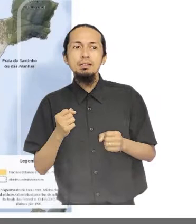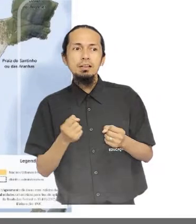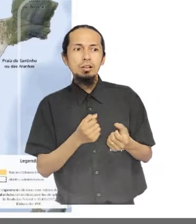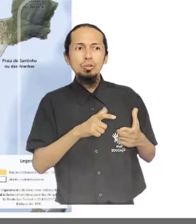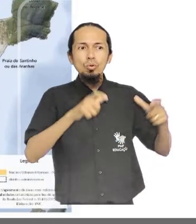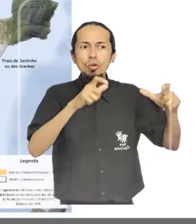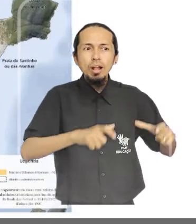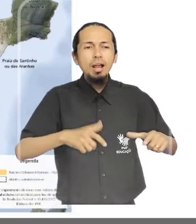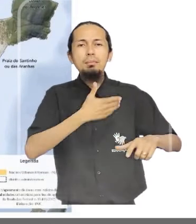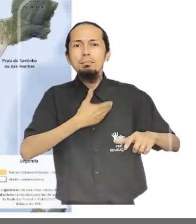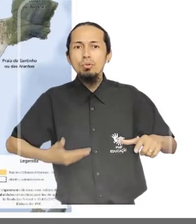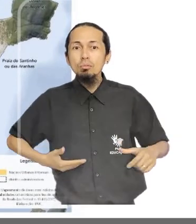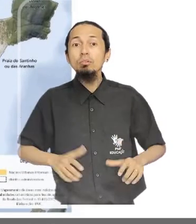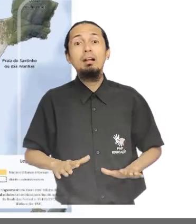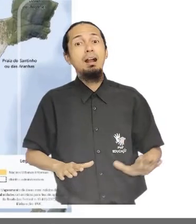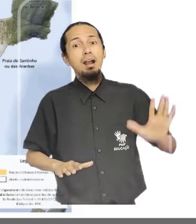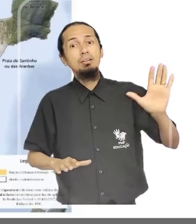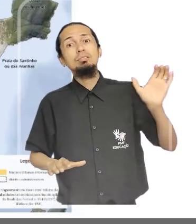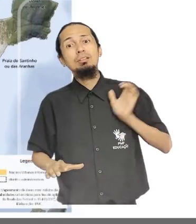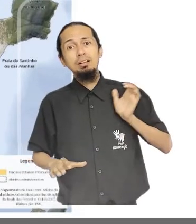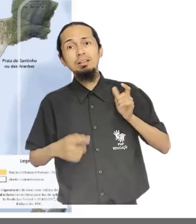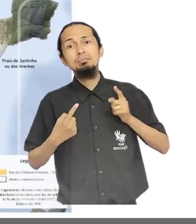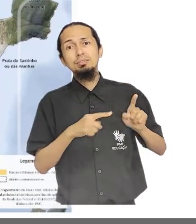infraestrutura e serviços públicos.